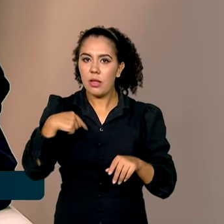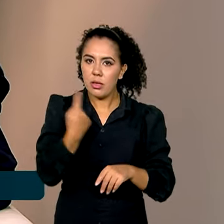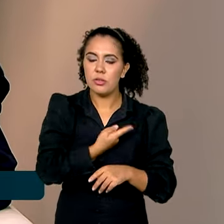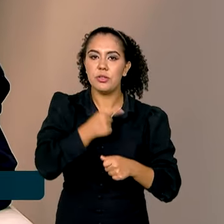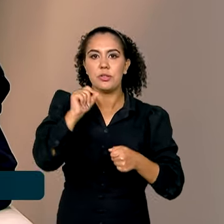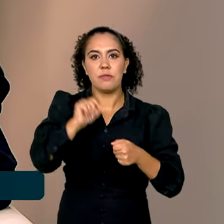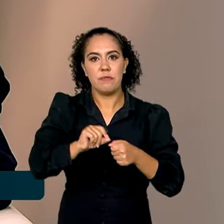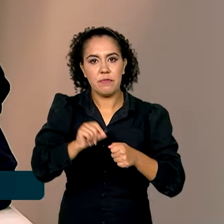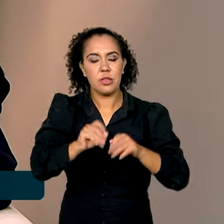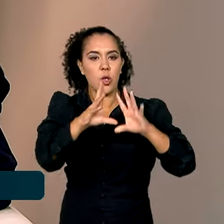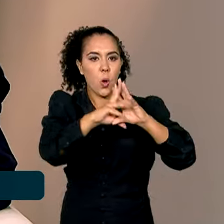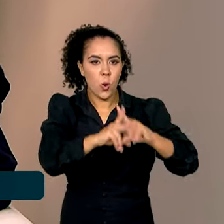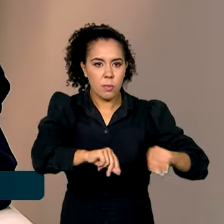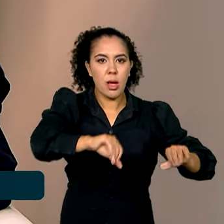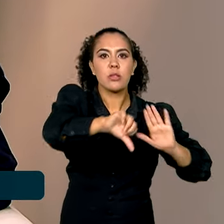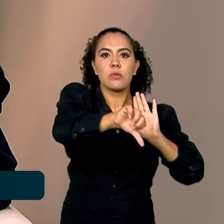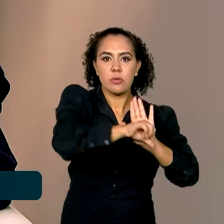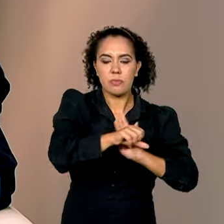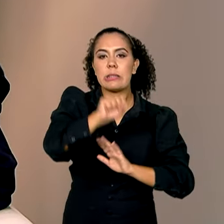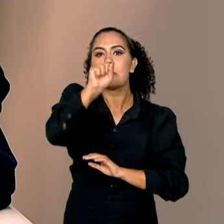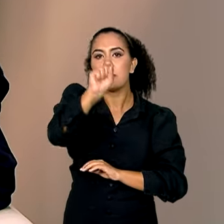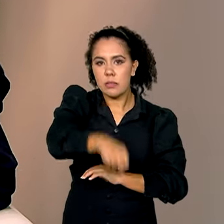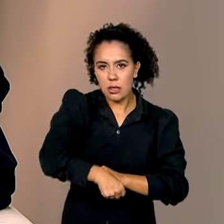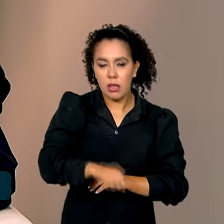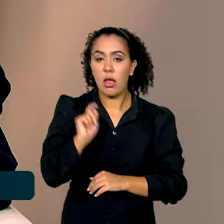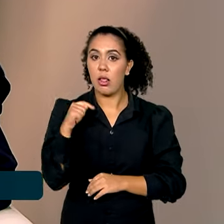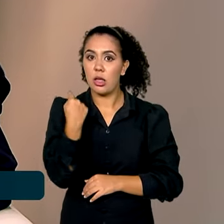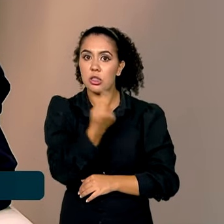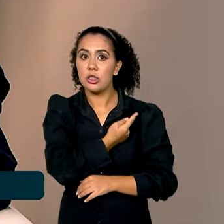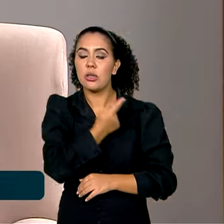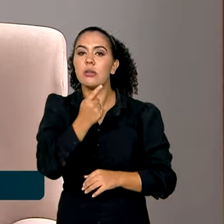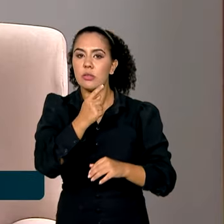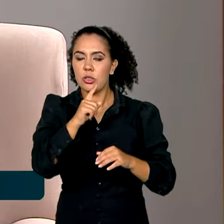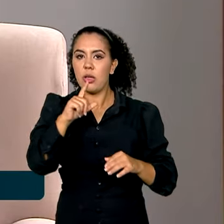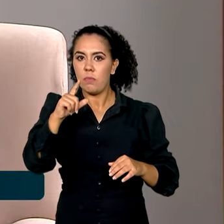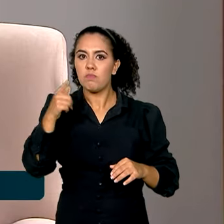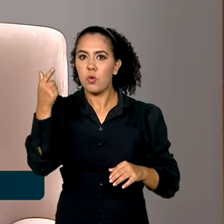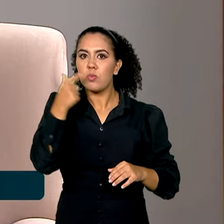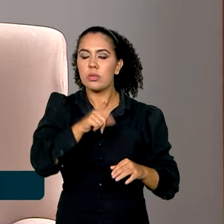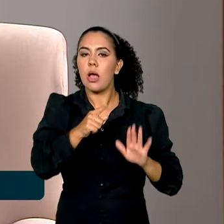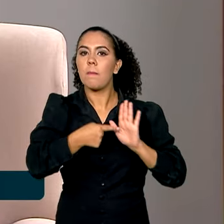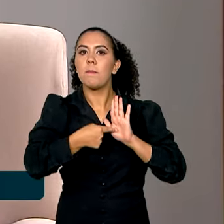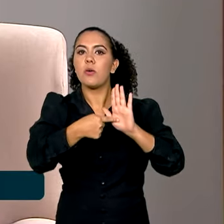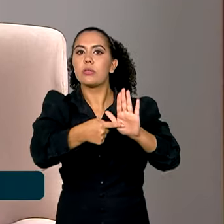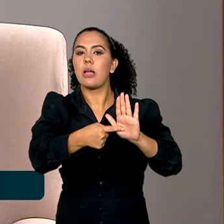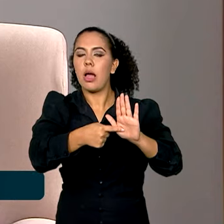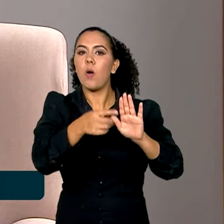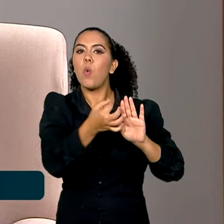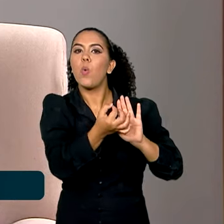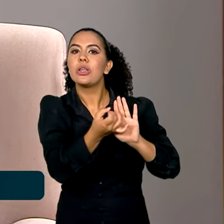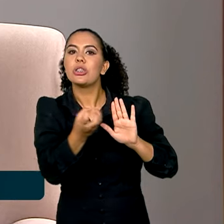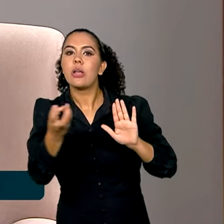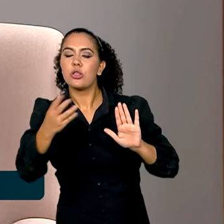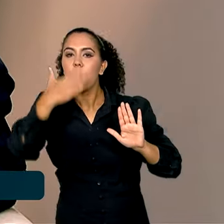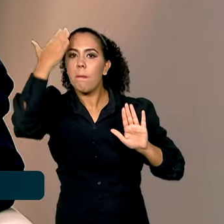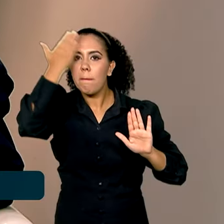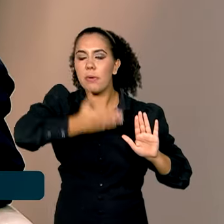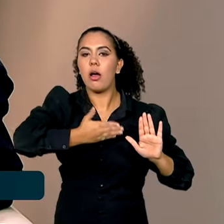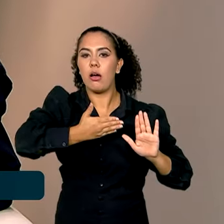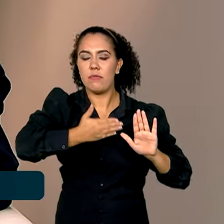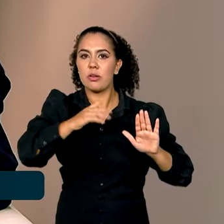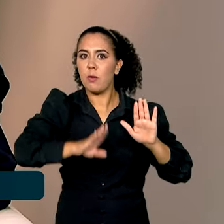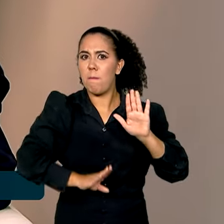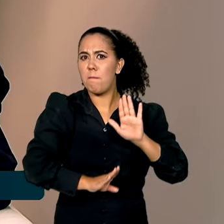o combate ao crime, sim, tanto que tivemos números que comprovam esse combate ao crime que fizemos um número